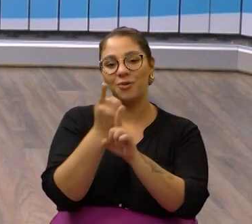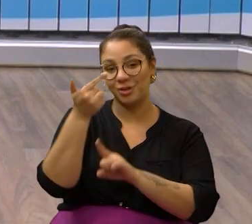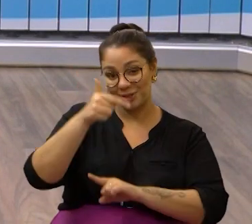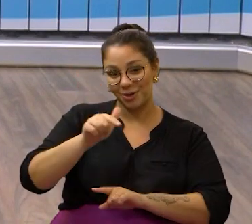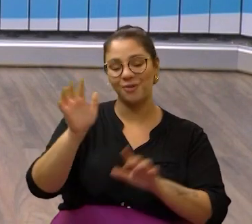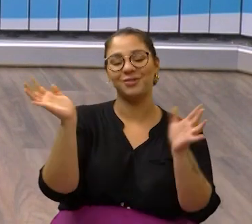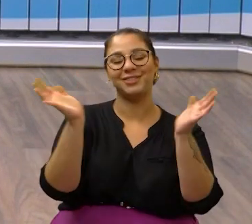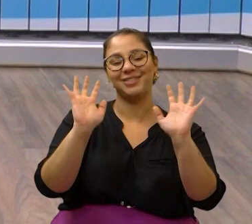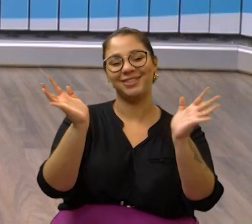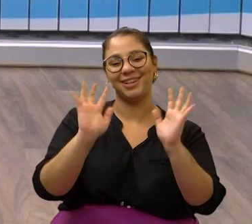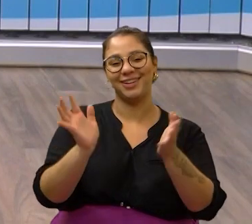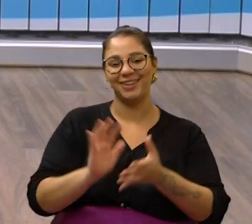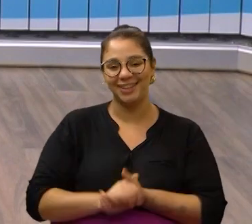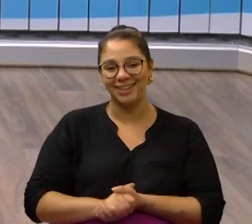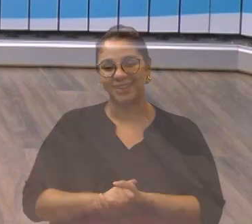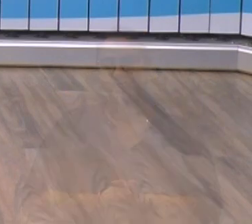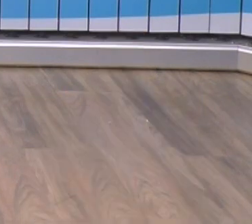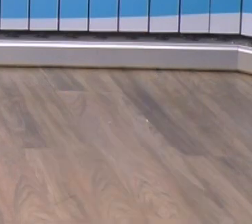Até lá. Tchau, tchau.